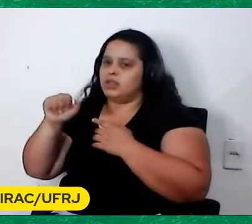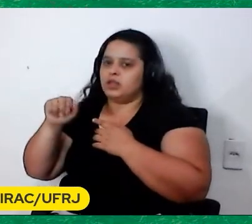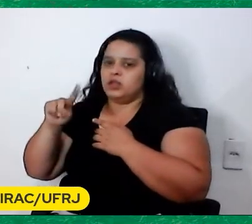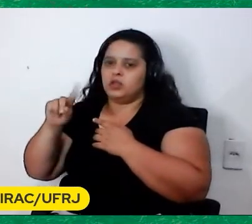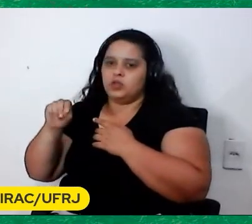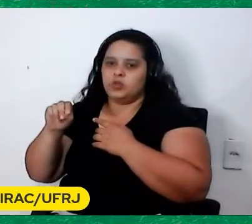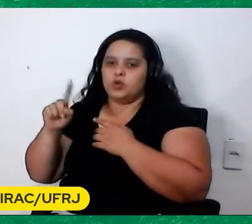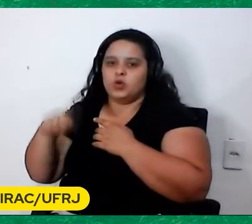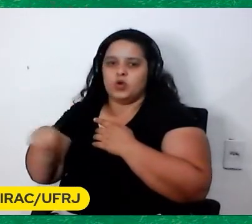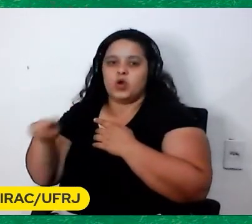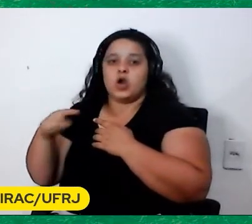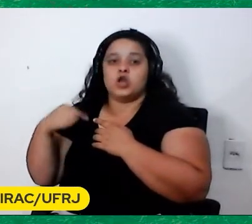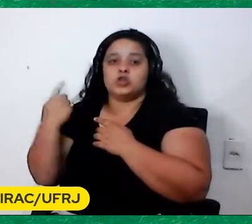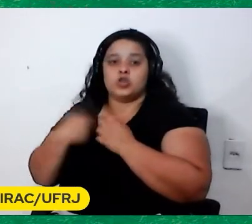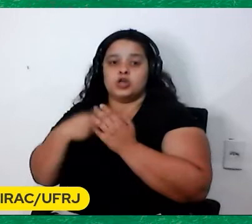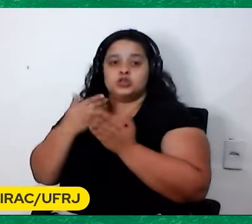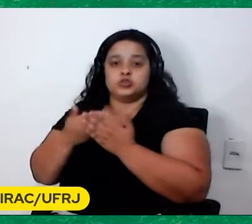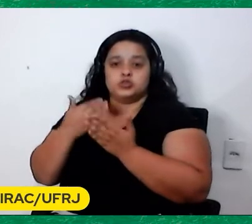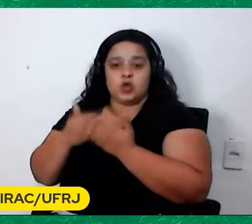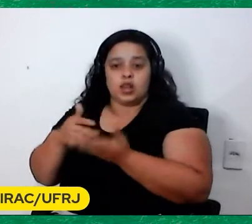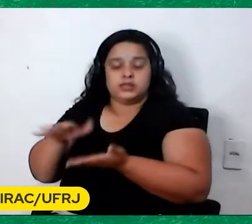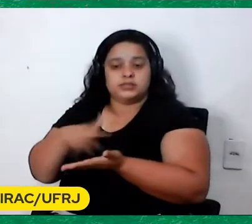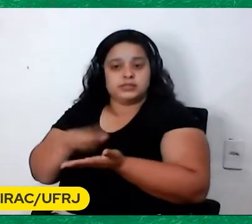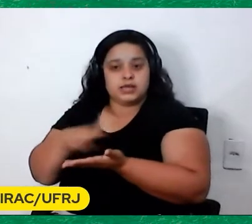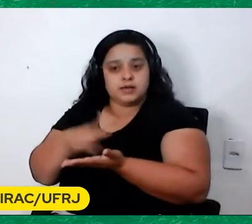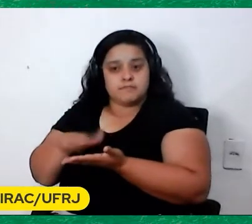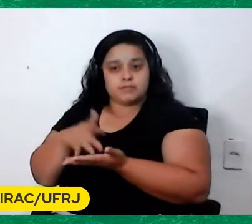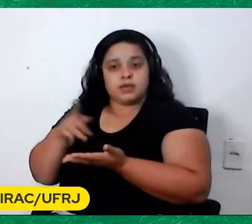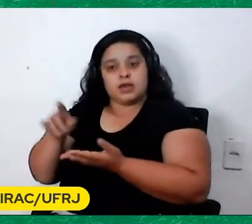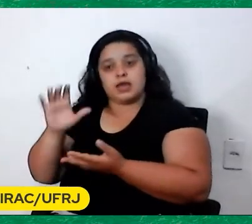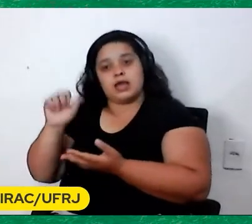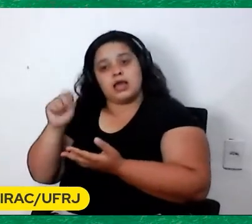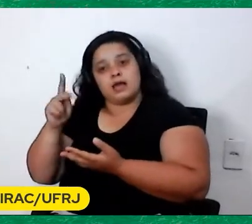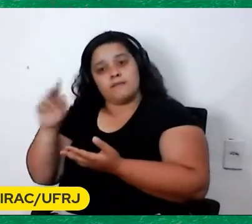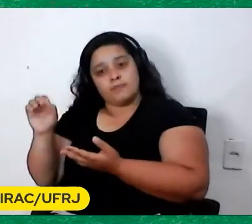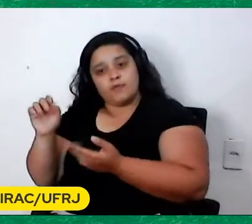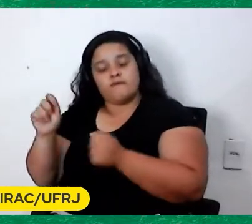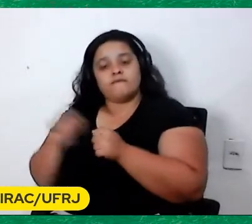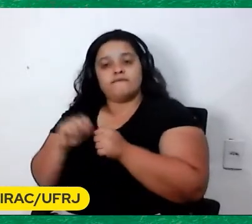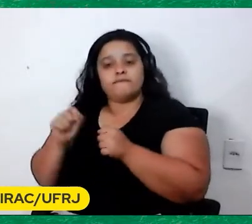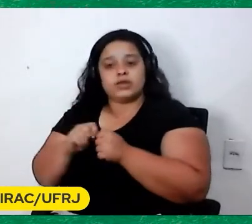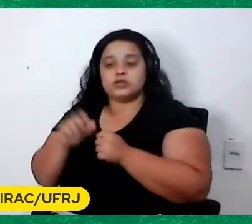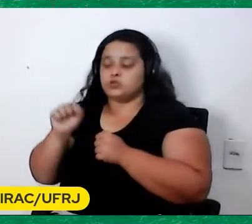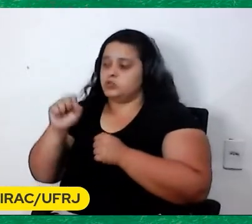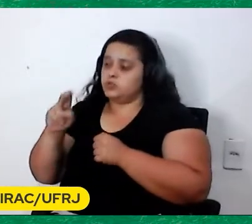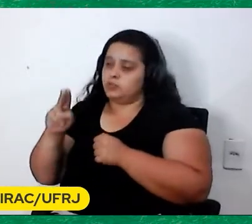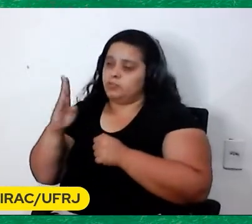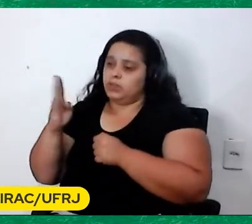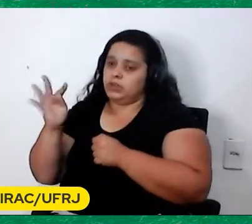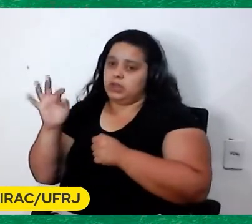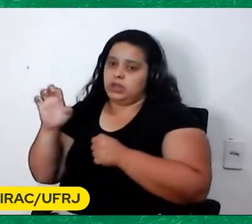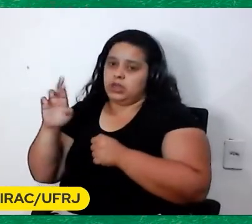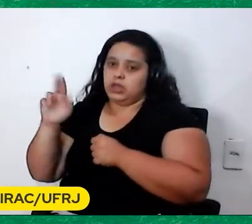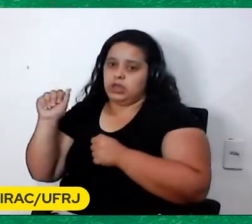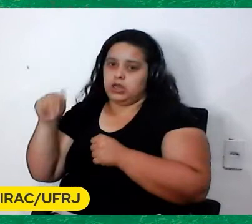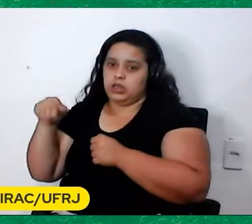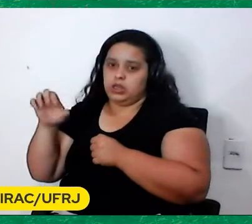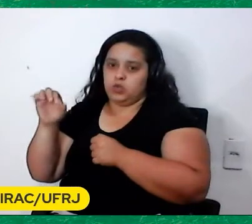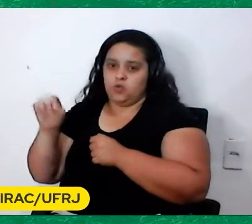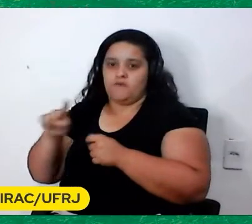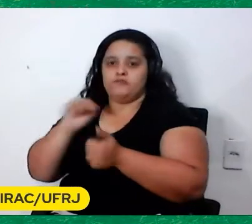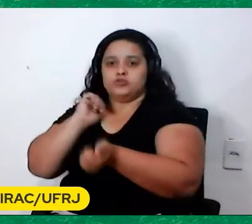Nossa Escola de Samba E o Capô Que fez o Subterrâneo do Futebol Esses quatro curtas